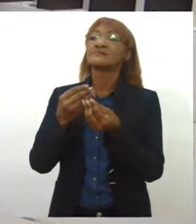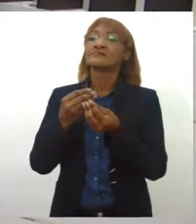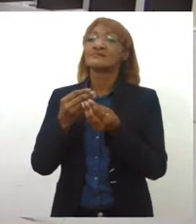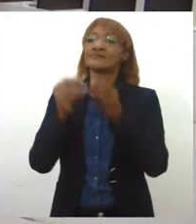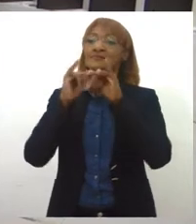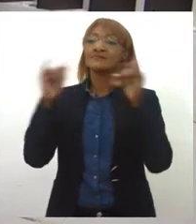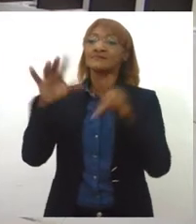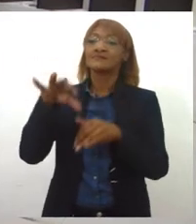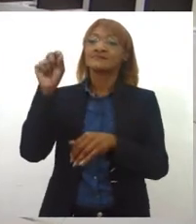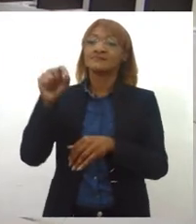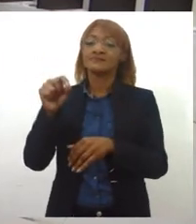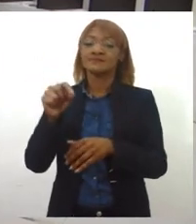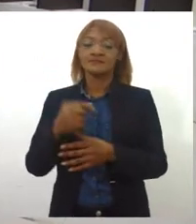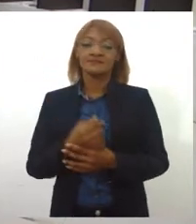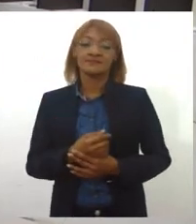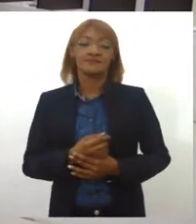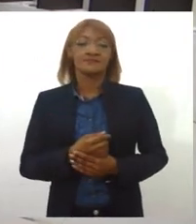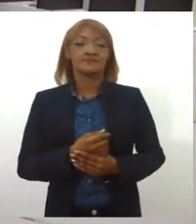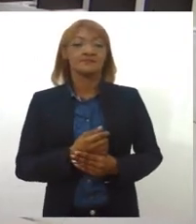indicação?